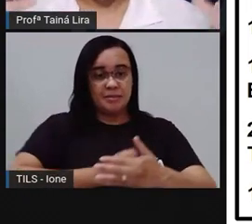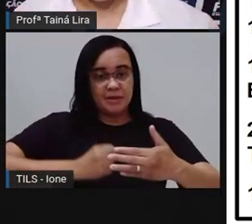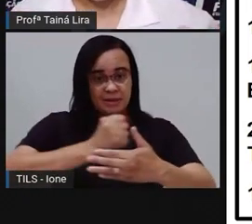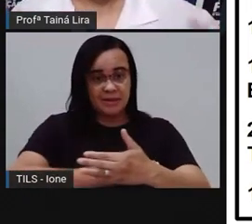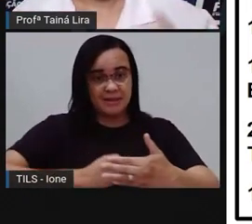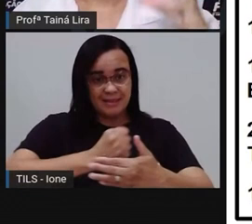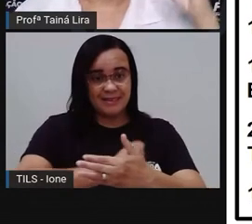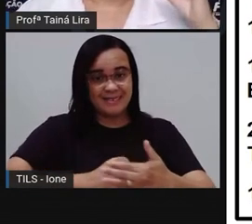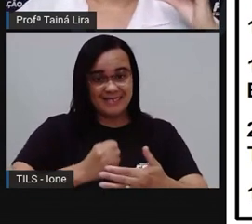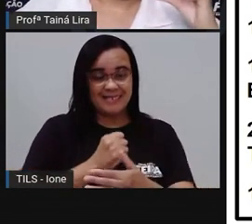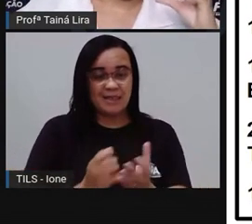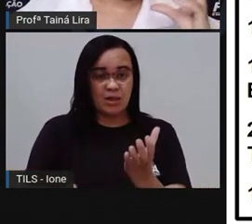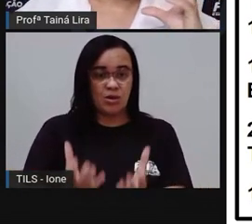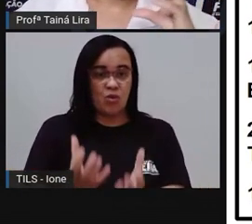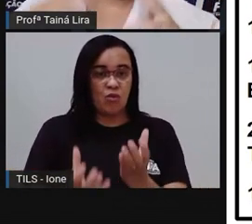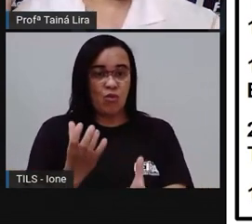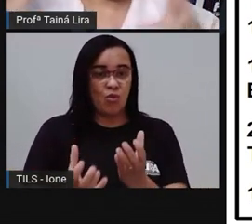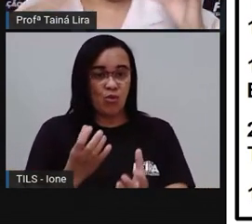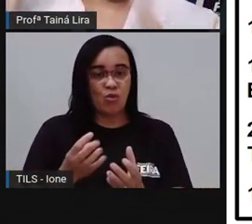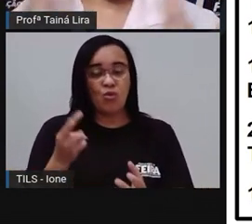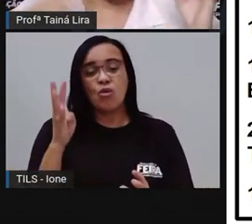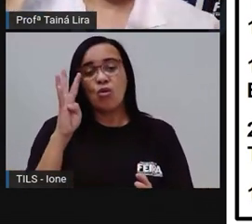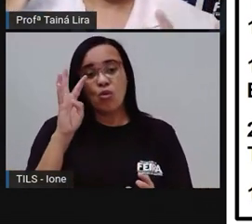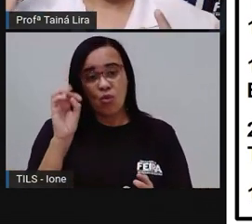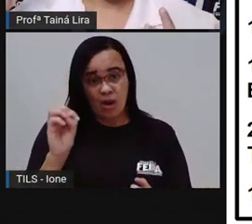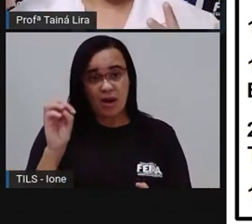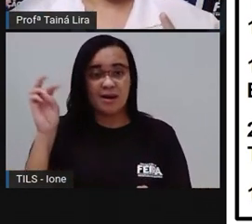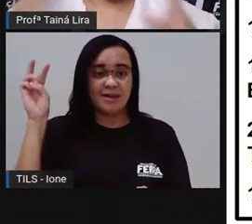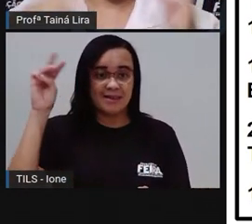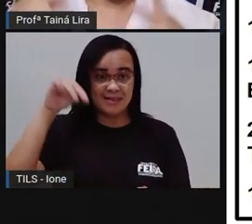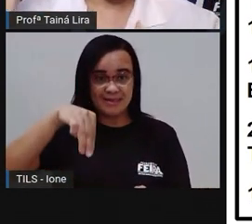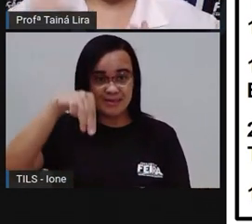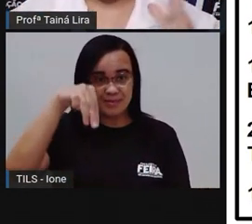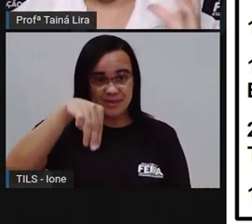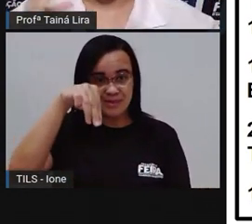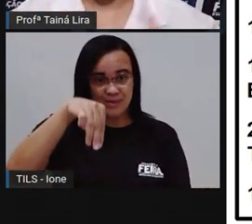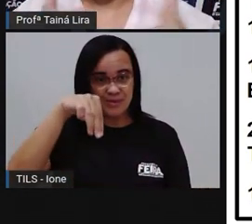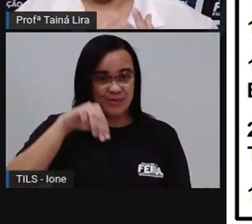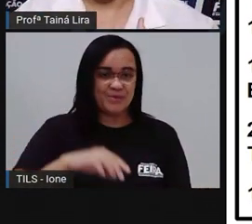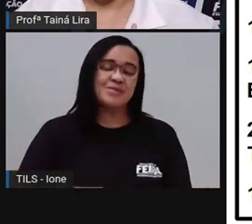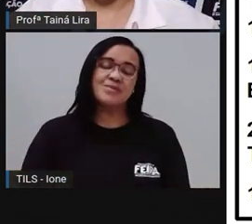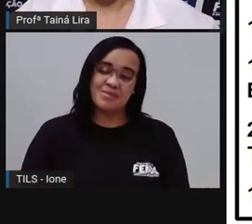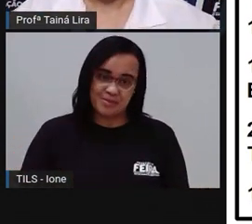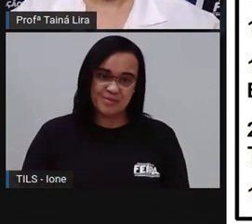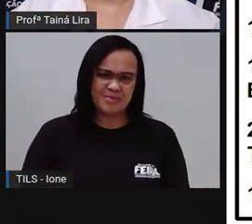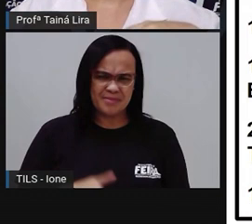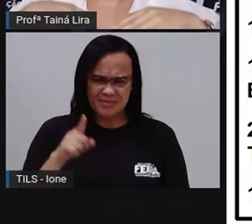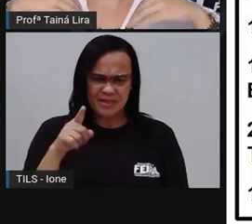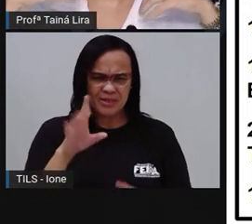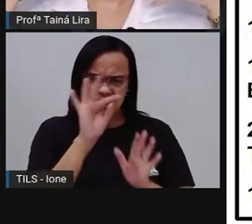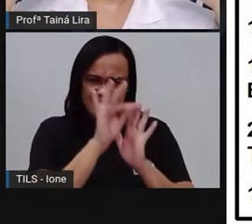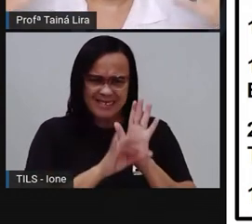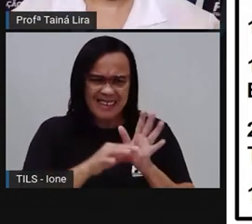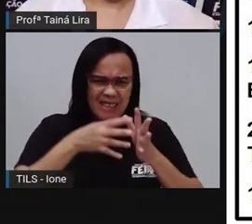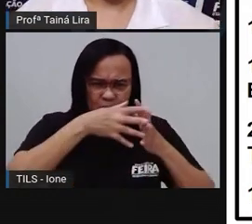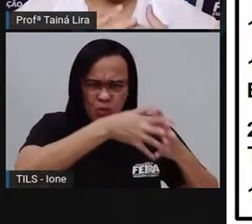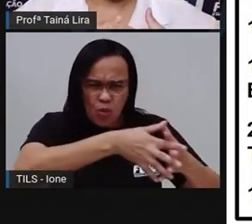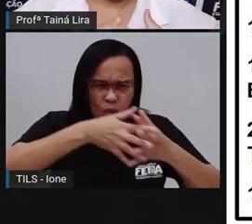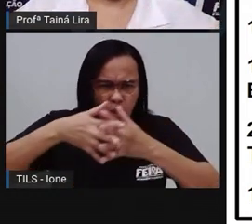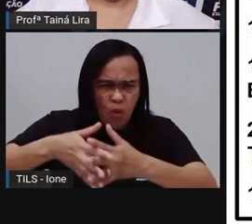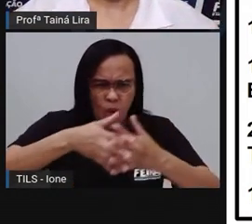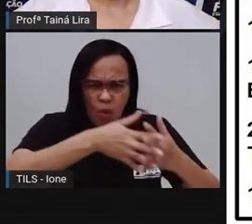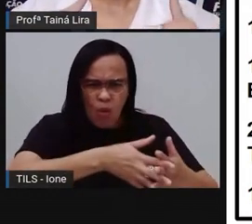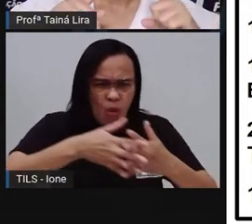observem como o texto ficou todo confuso, né? Eu errei tudo ali, ficou todo confuso. Como compromete a nossa